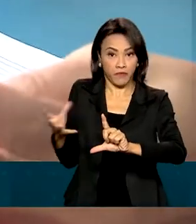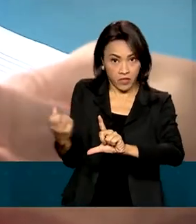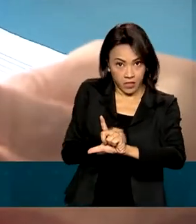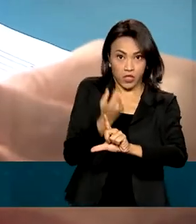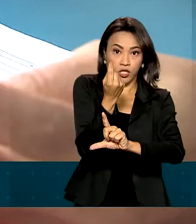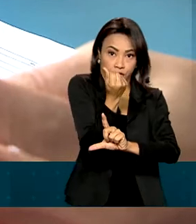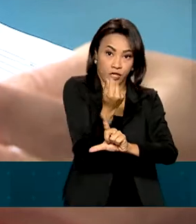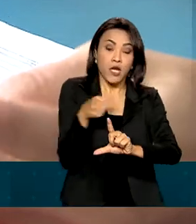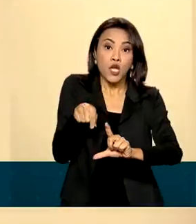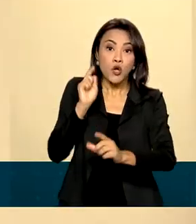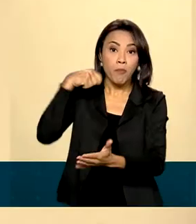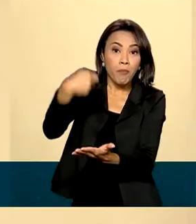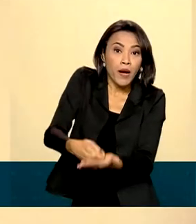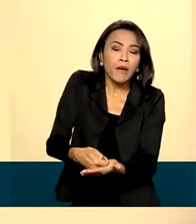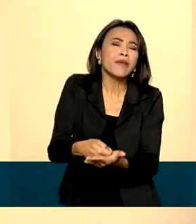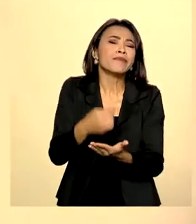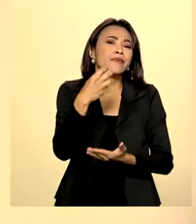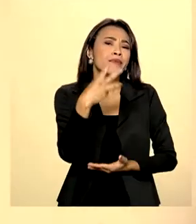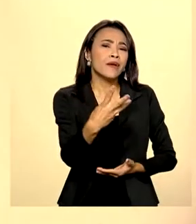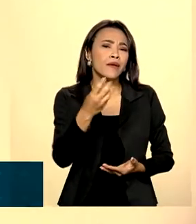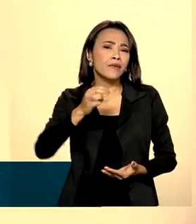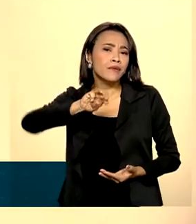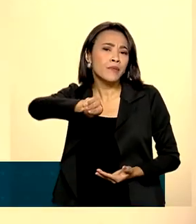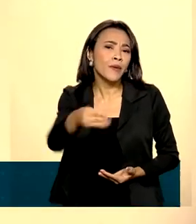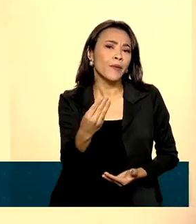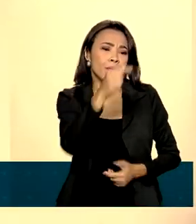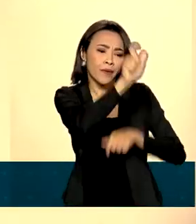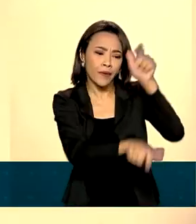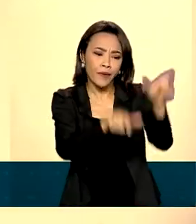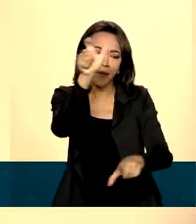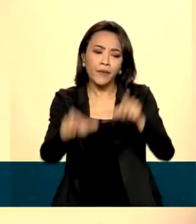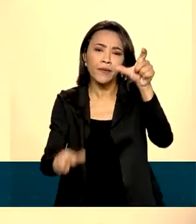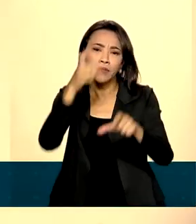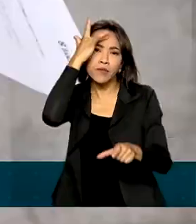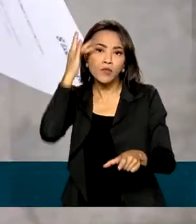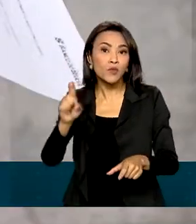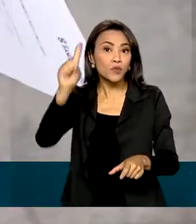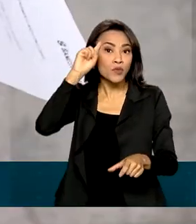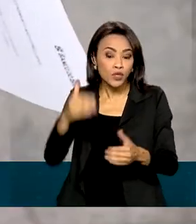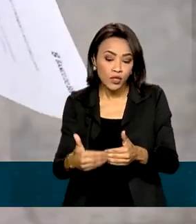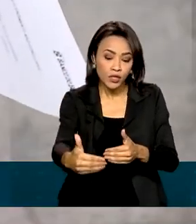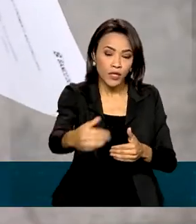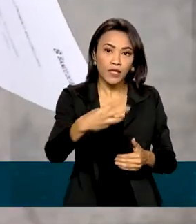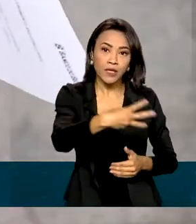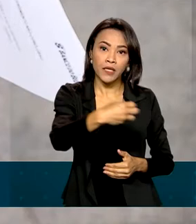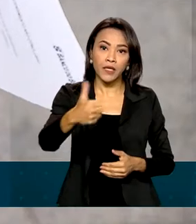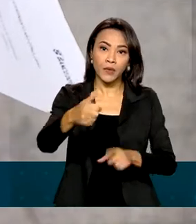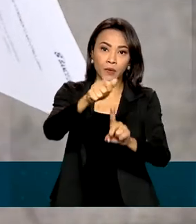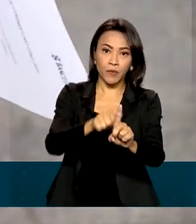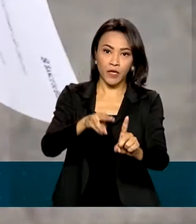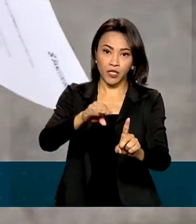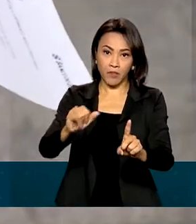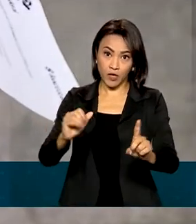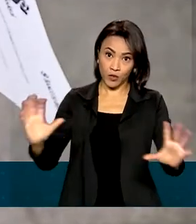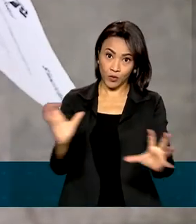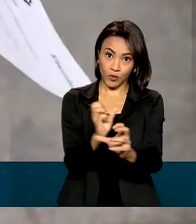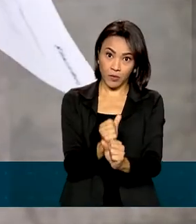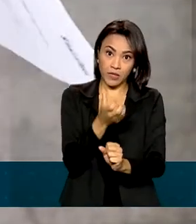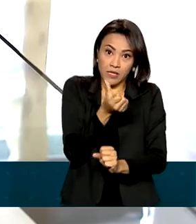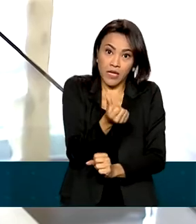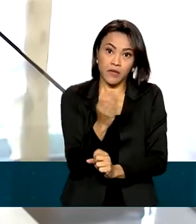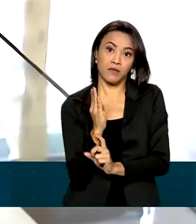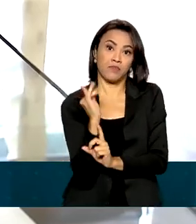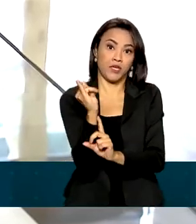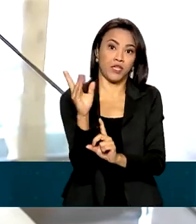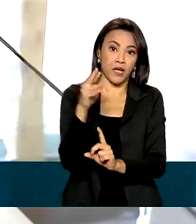feito para mais de 3 milhões de contribuintes no dia 31 de maio. No total, cerca de 6 bilhões de reais. E